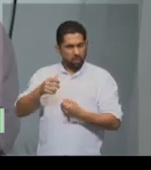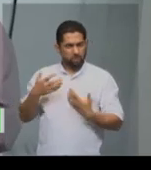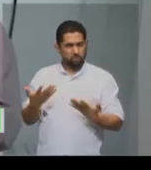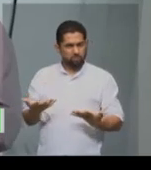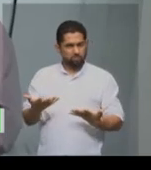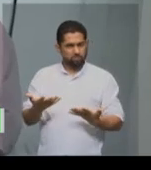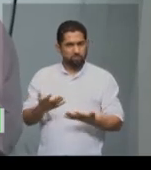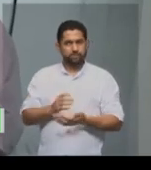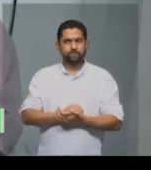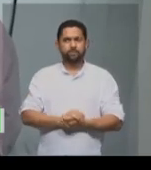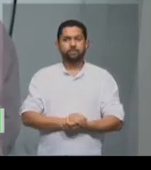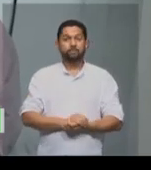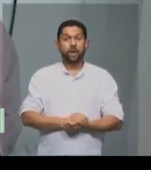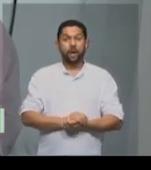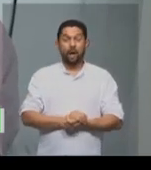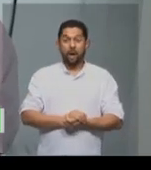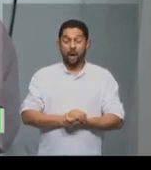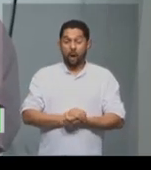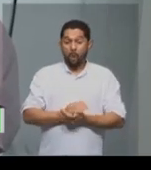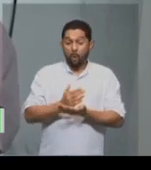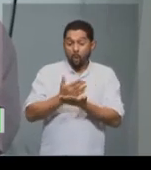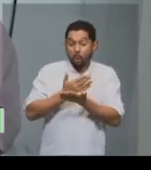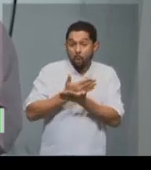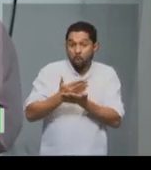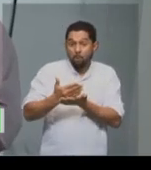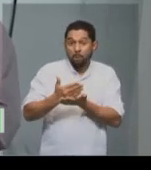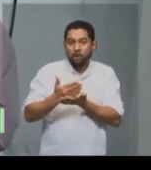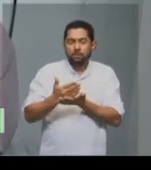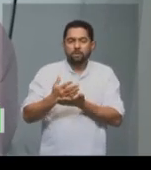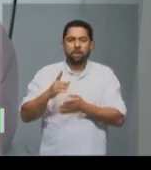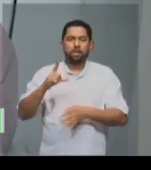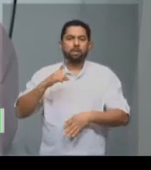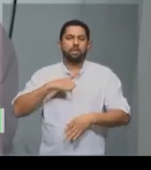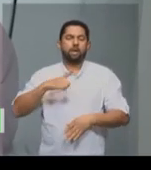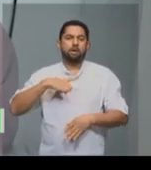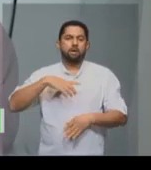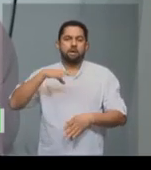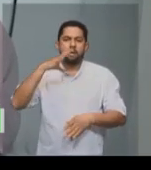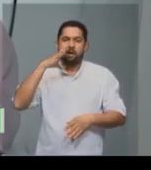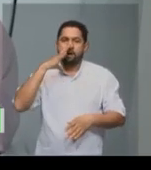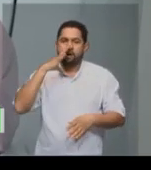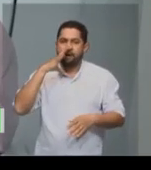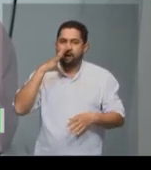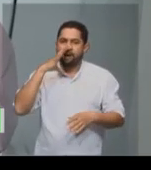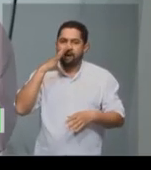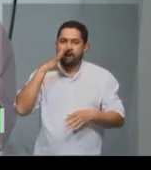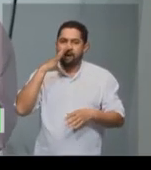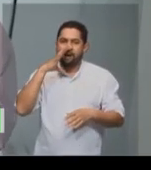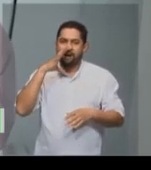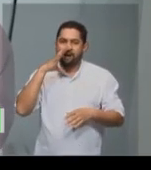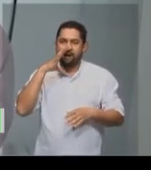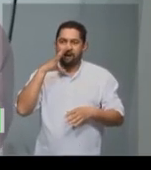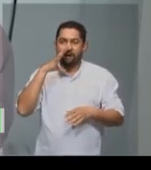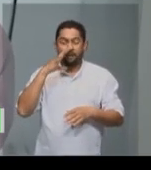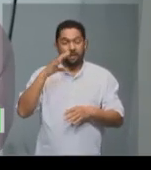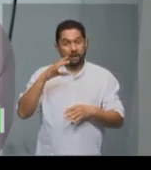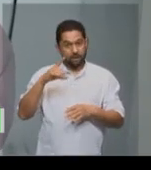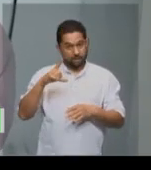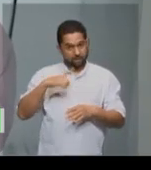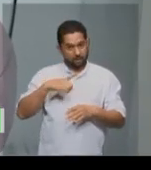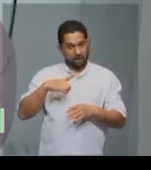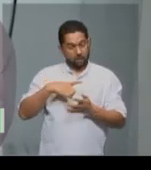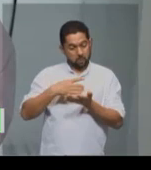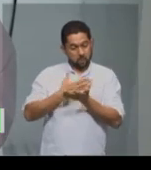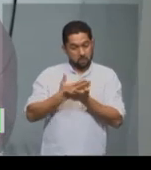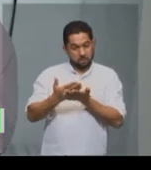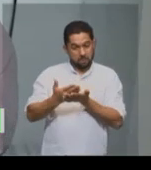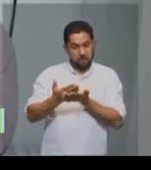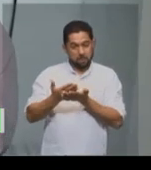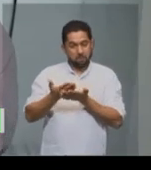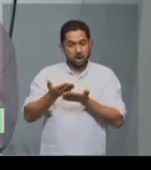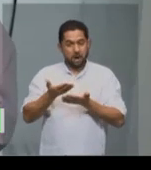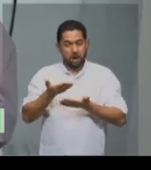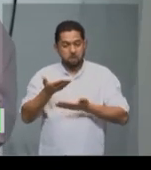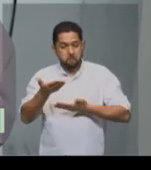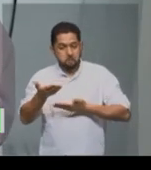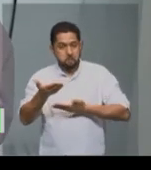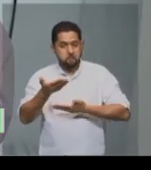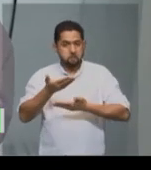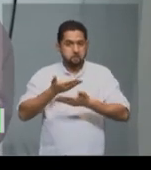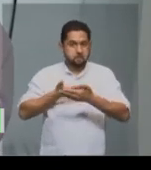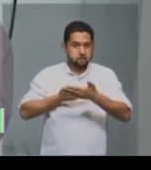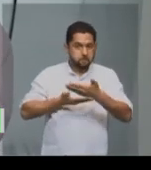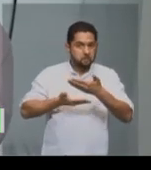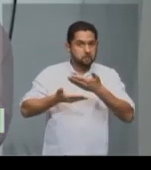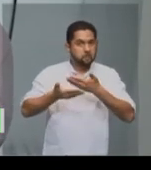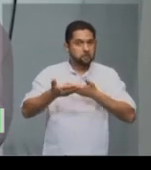Então, a primeira reação é de deslumbramento, de encantamento. Existia ali uma cooperação do indígena